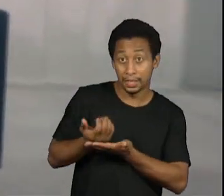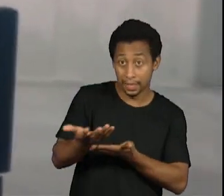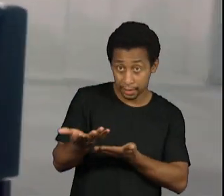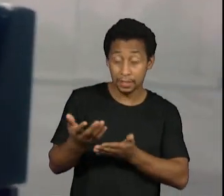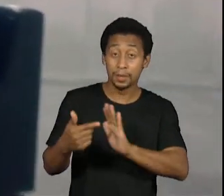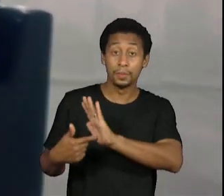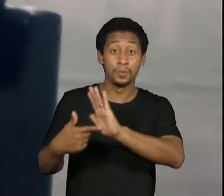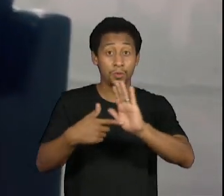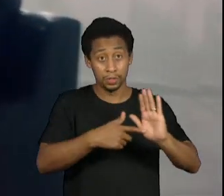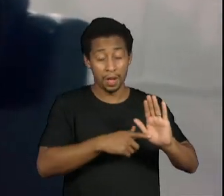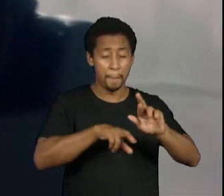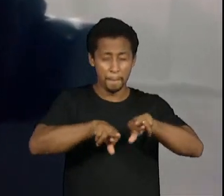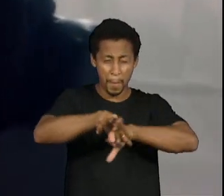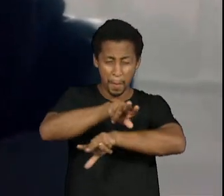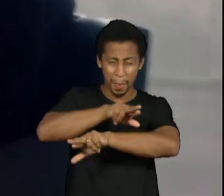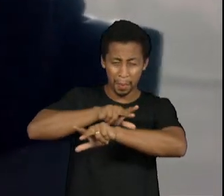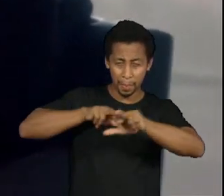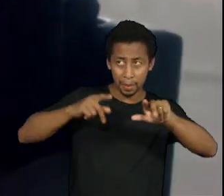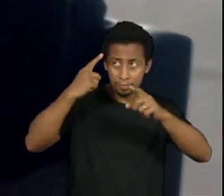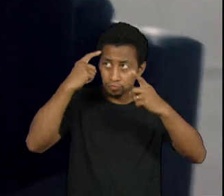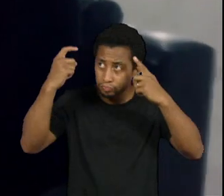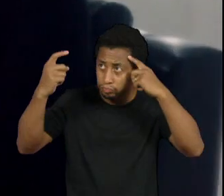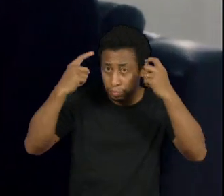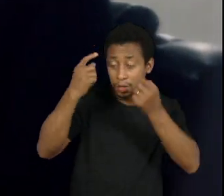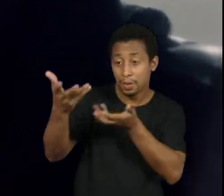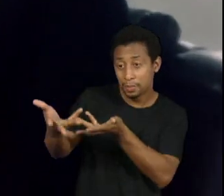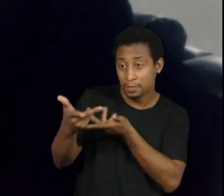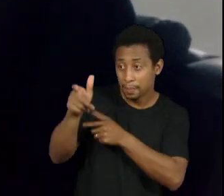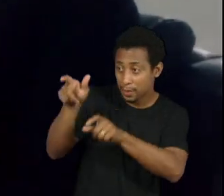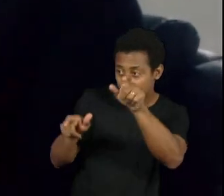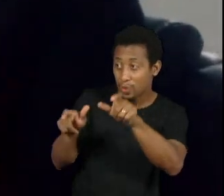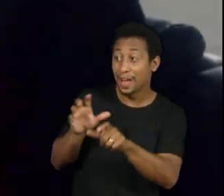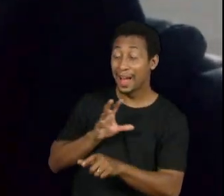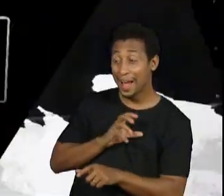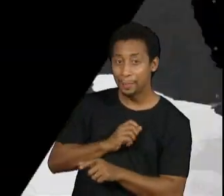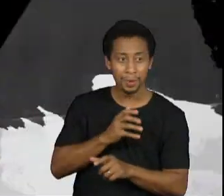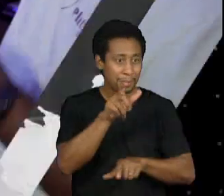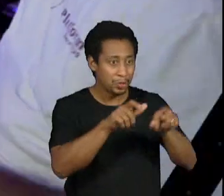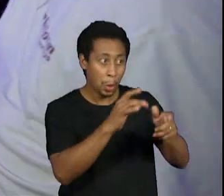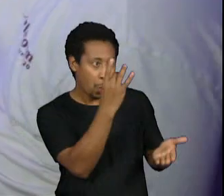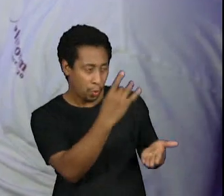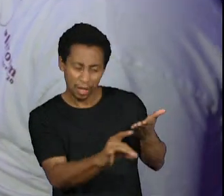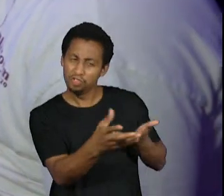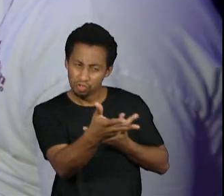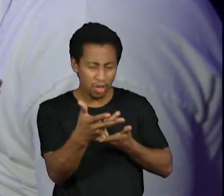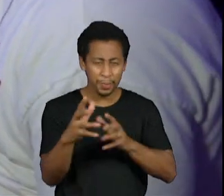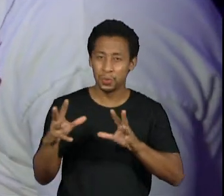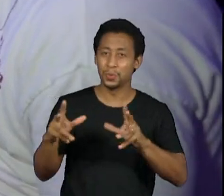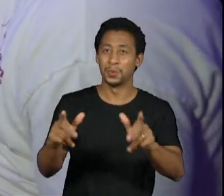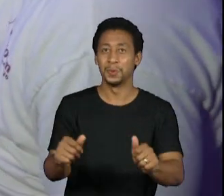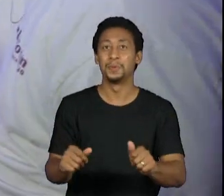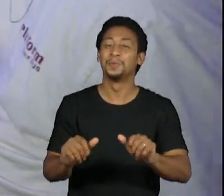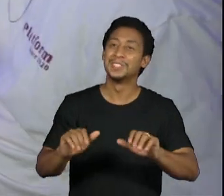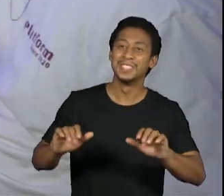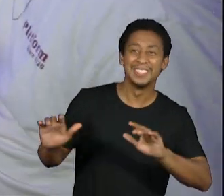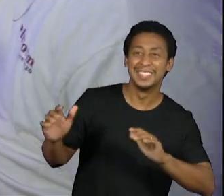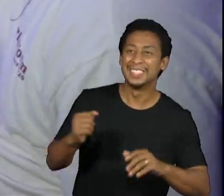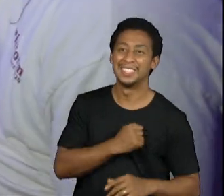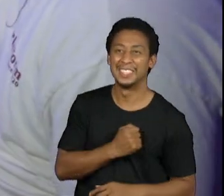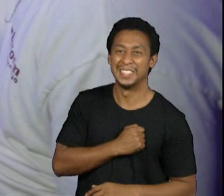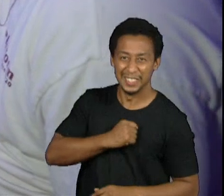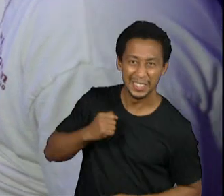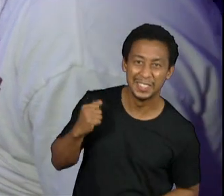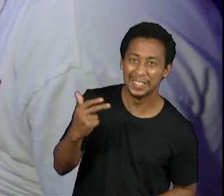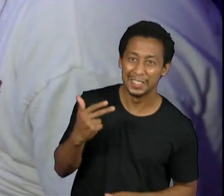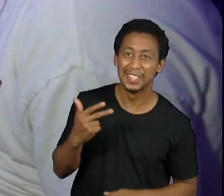diversidade de ideias e pensamentos, com convidados amados e odiados, sem repressão. Morou? Sabe, rapaziada, eu sou o Rússio Oliveira, sou o Lado Negro